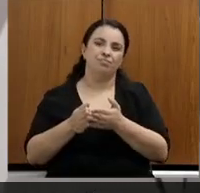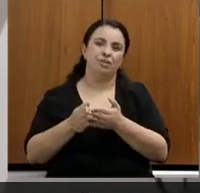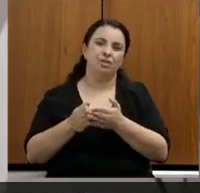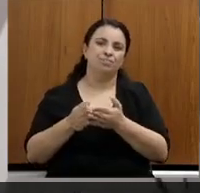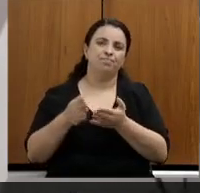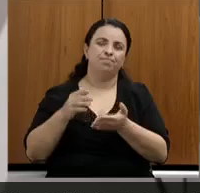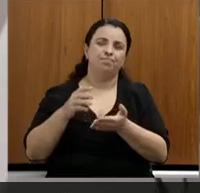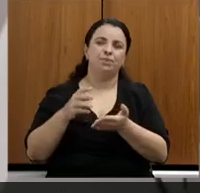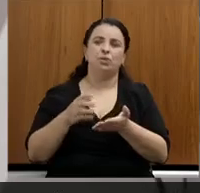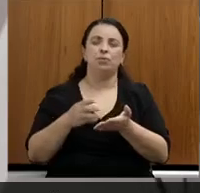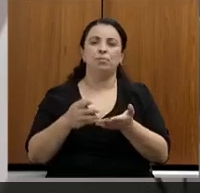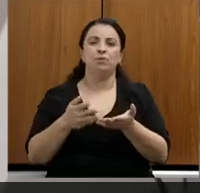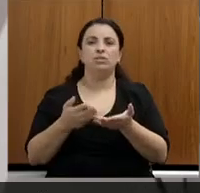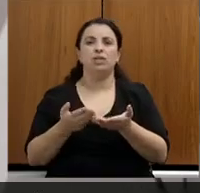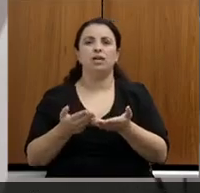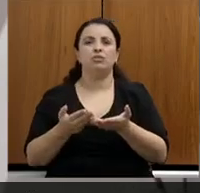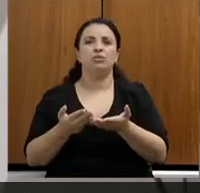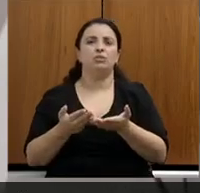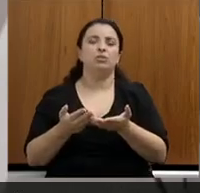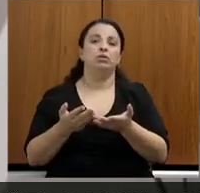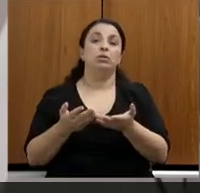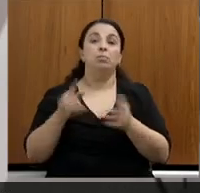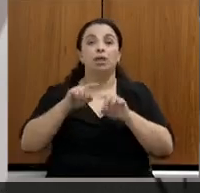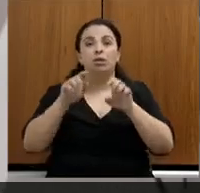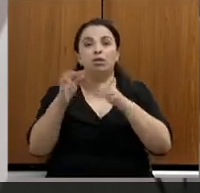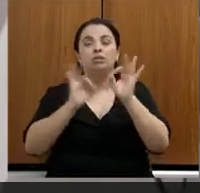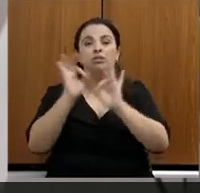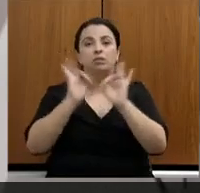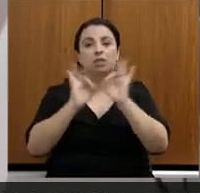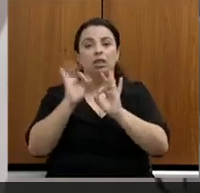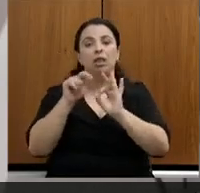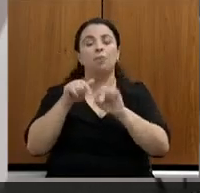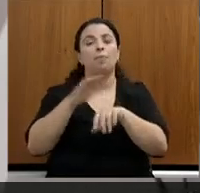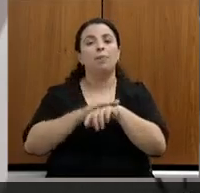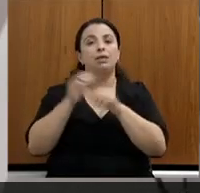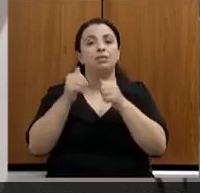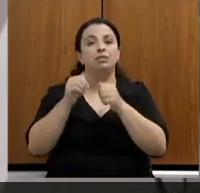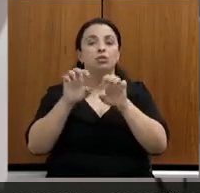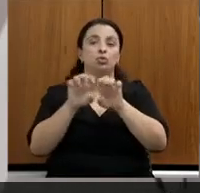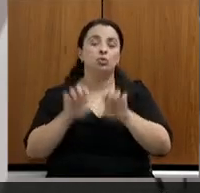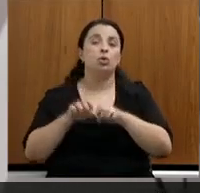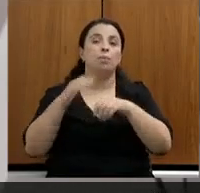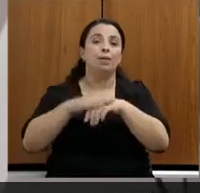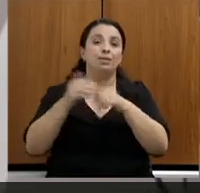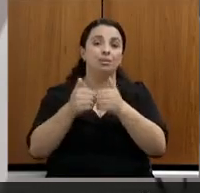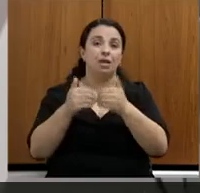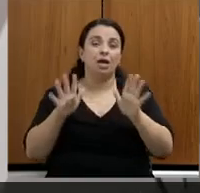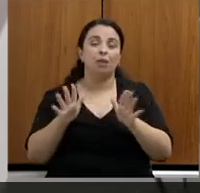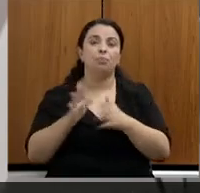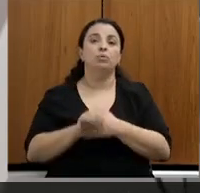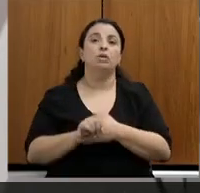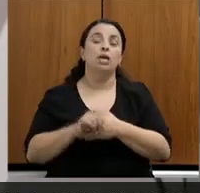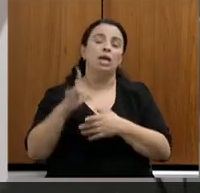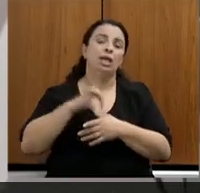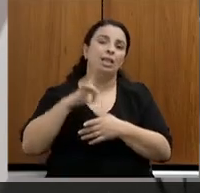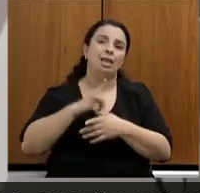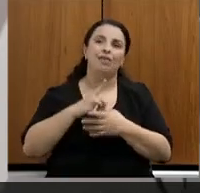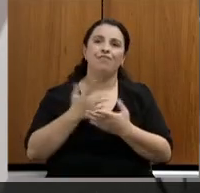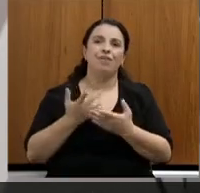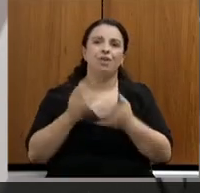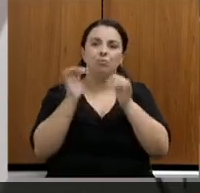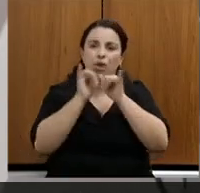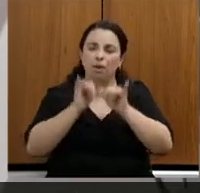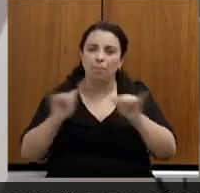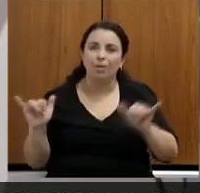trabalhar esse tema de maneira mais estruturante e mais ampla. Então, fizemos mutirão de castrações, convênio com a